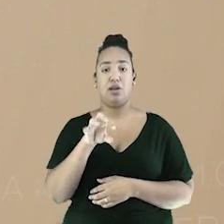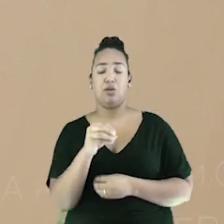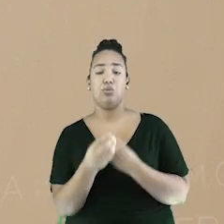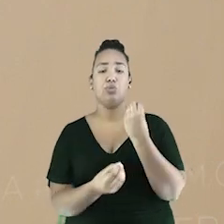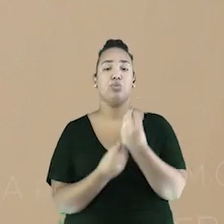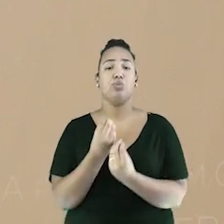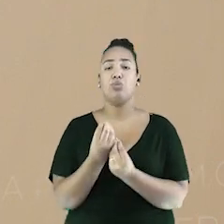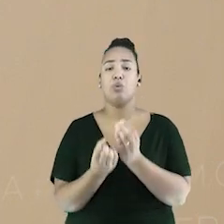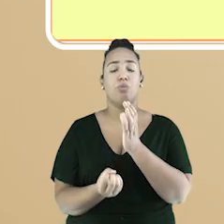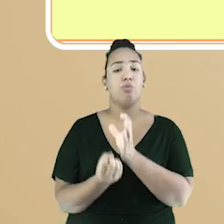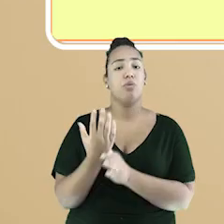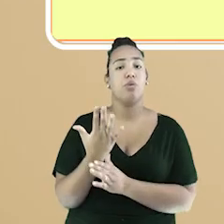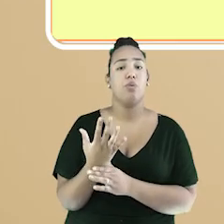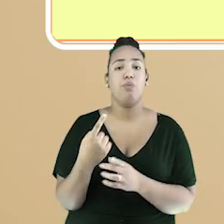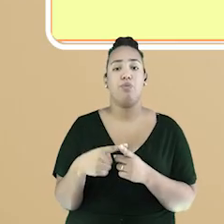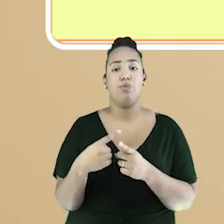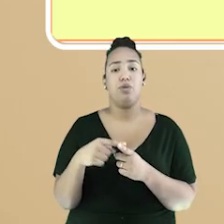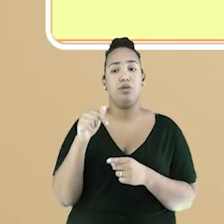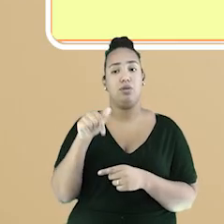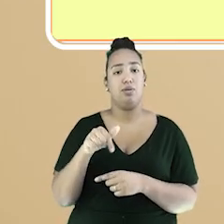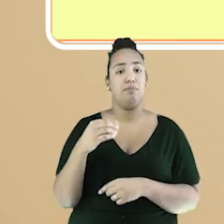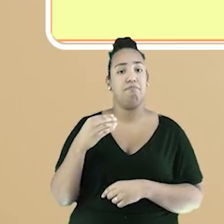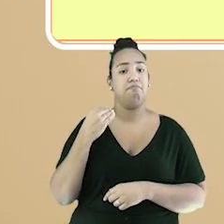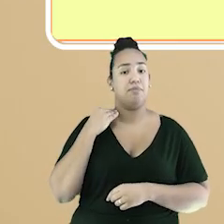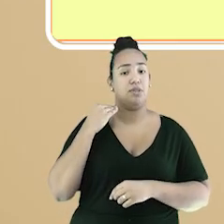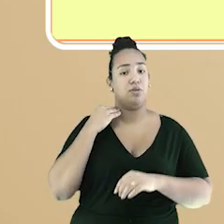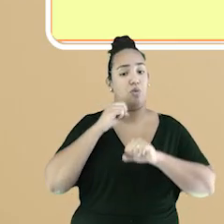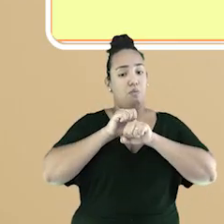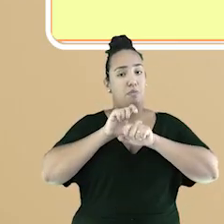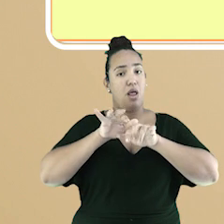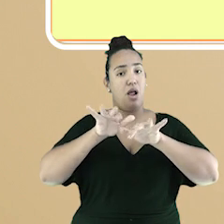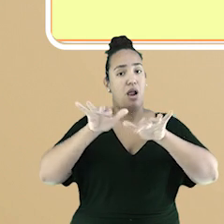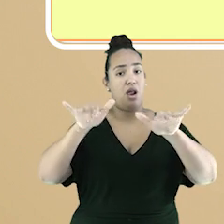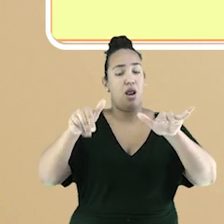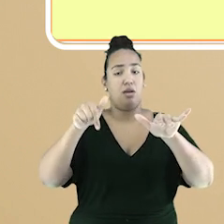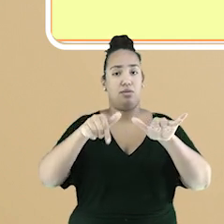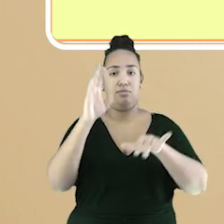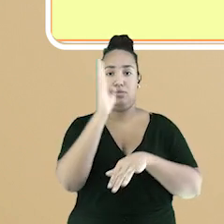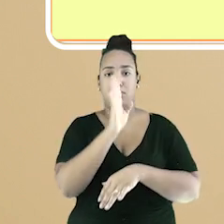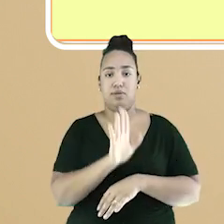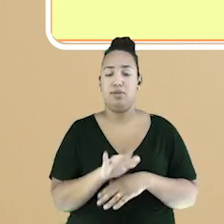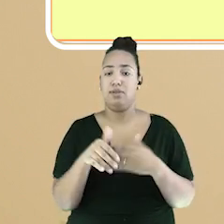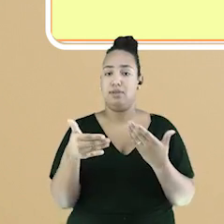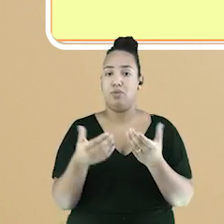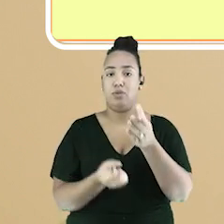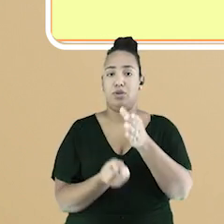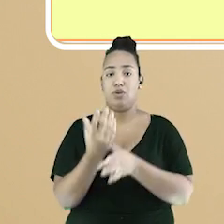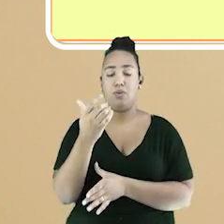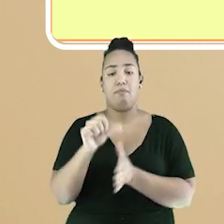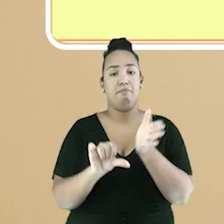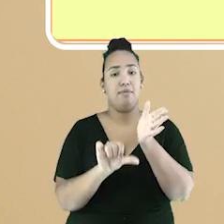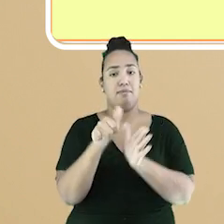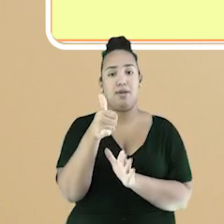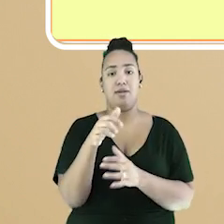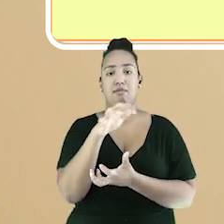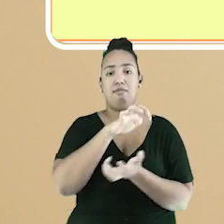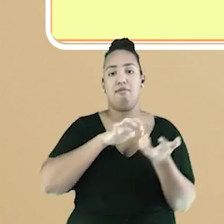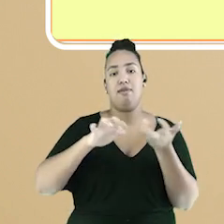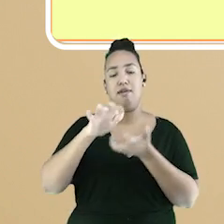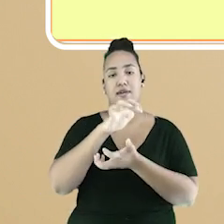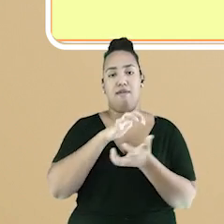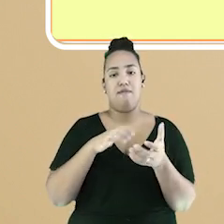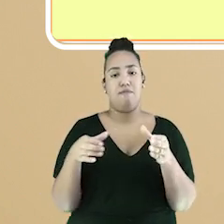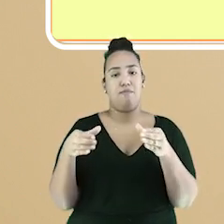em nível nacional. Neste mesmo ano, surgiu a primeira greve nacional da categoria, coordenada pelos